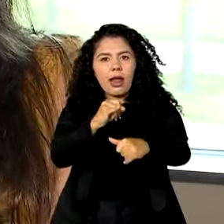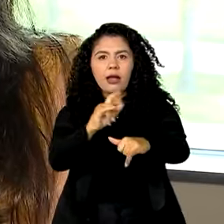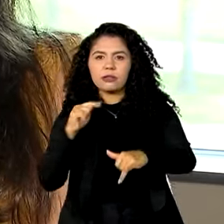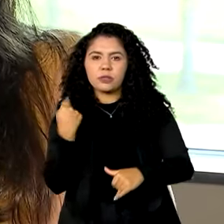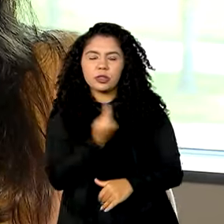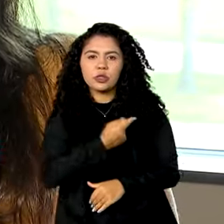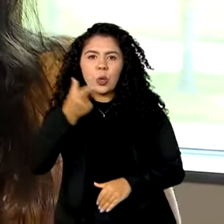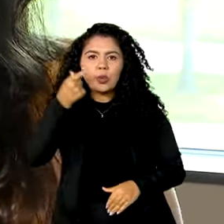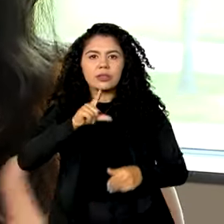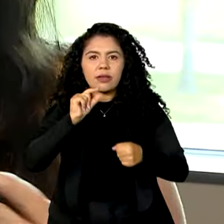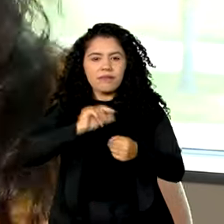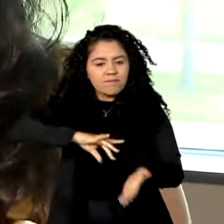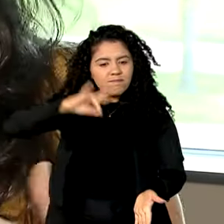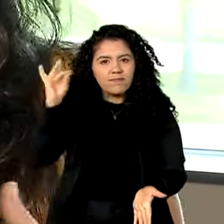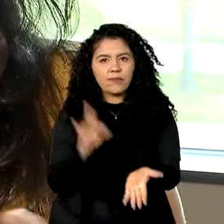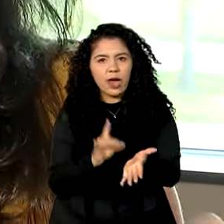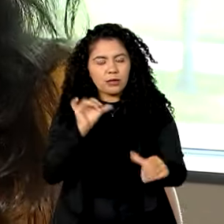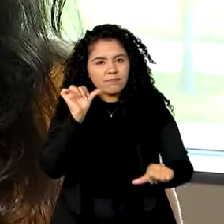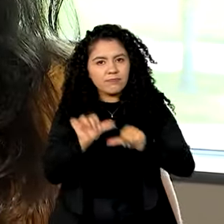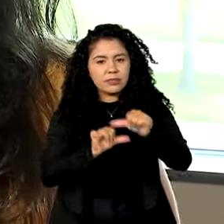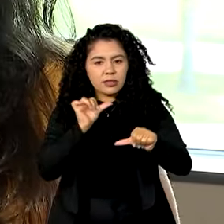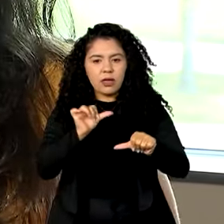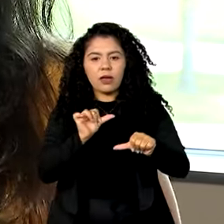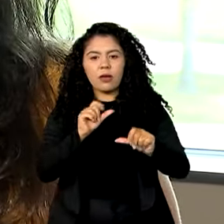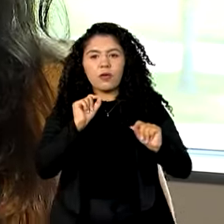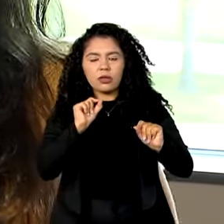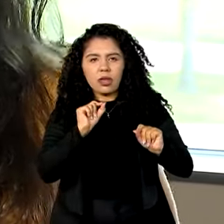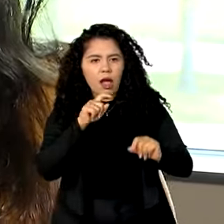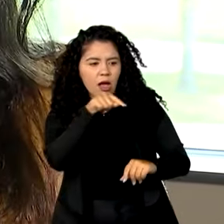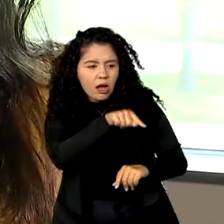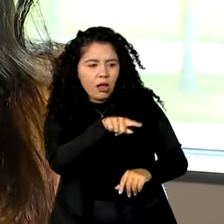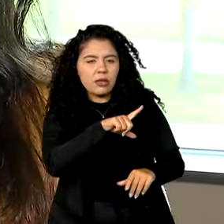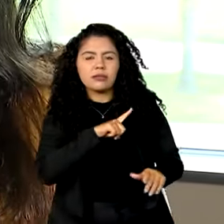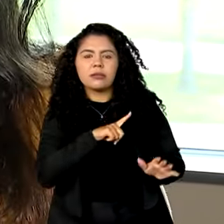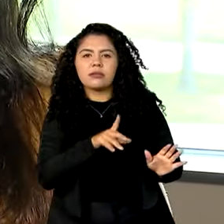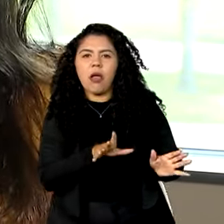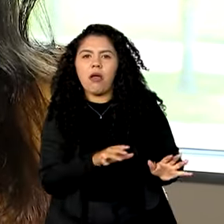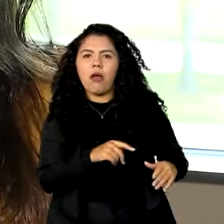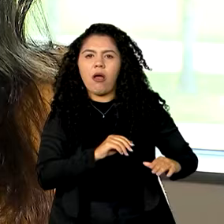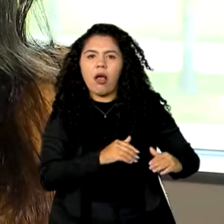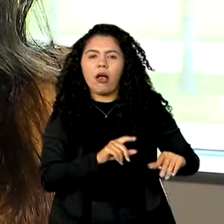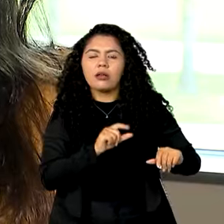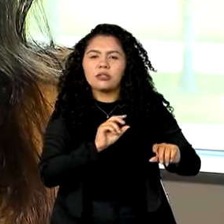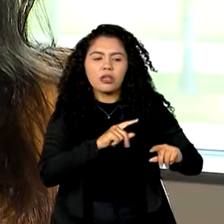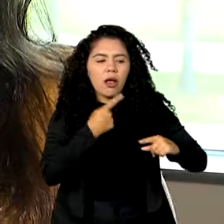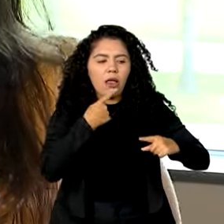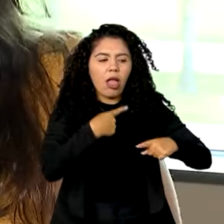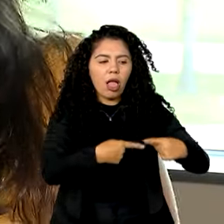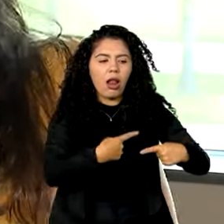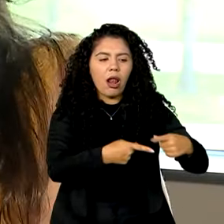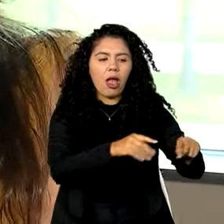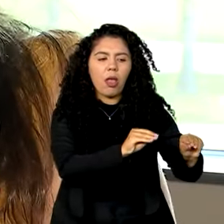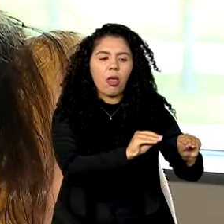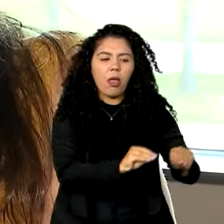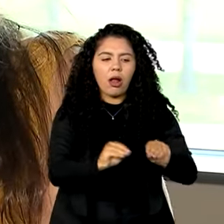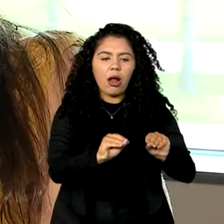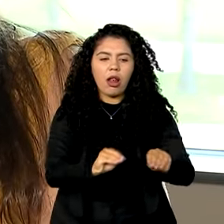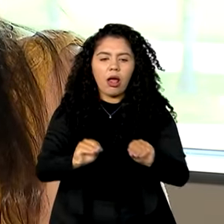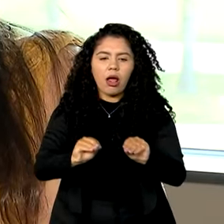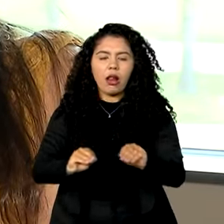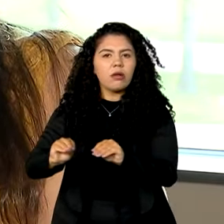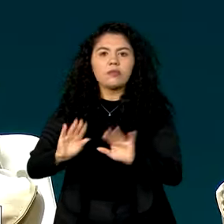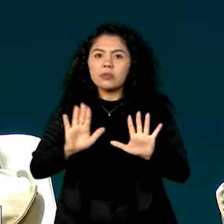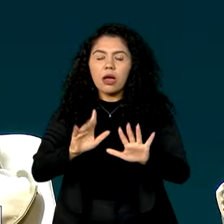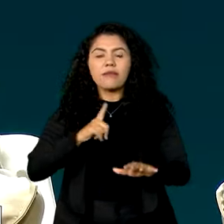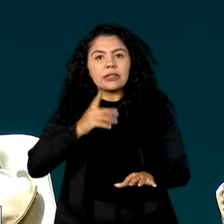é parar de financiar a causa do problema que empurra a gente para esse abismo da crise climática e começar a financiar